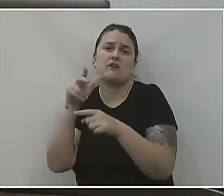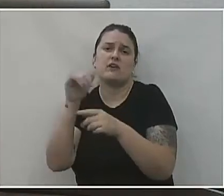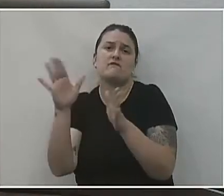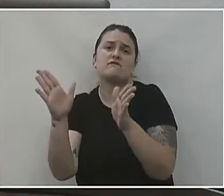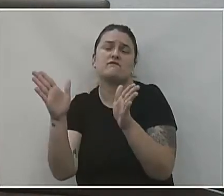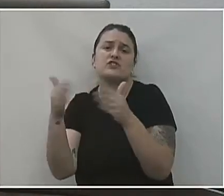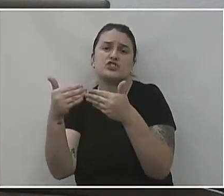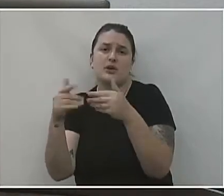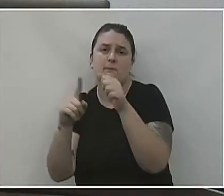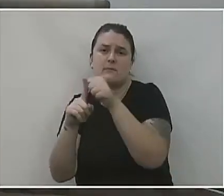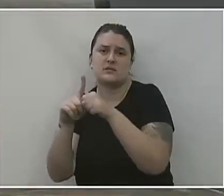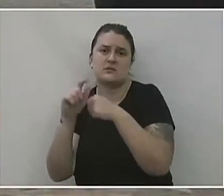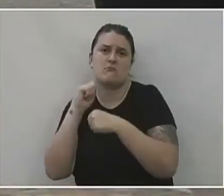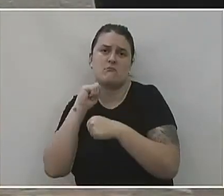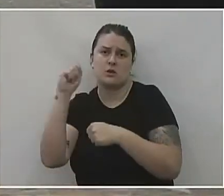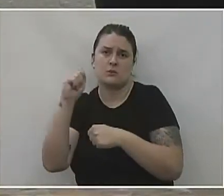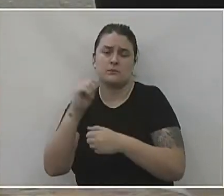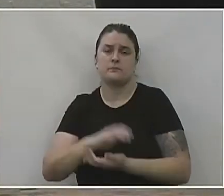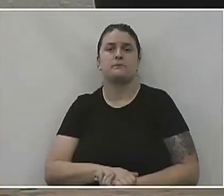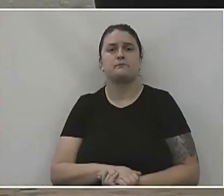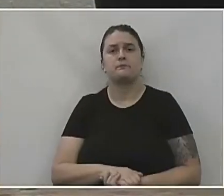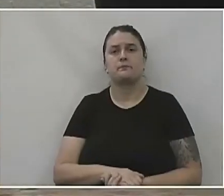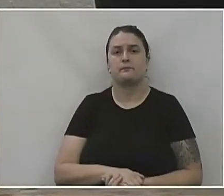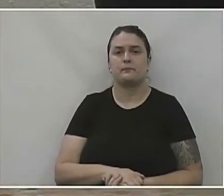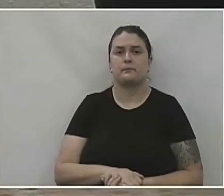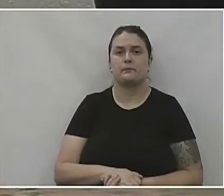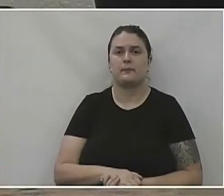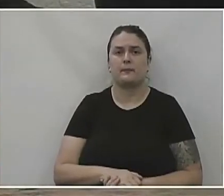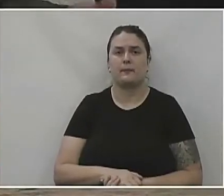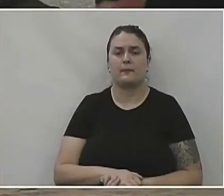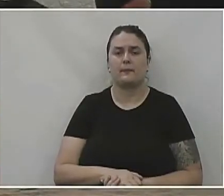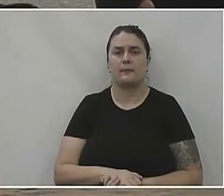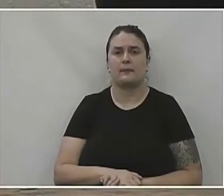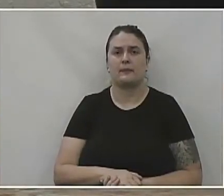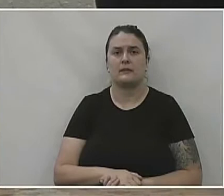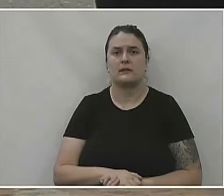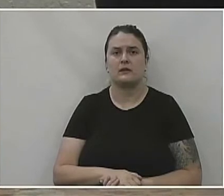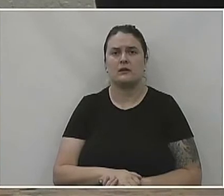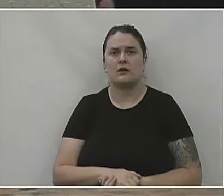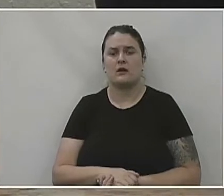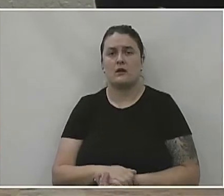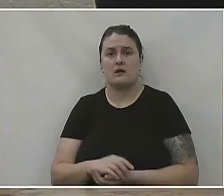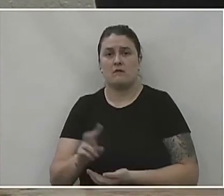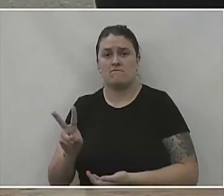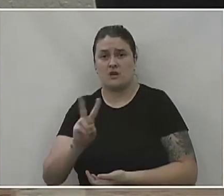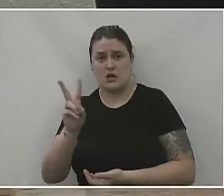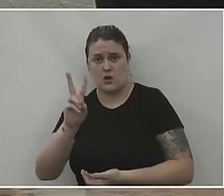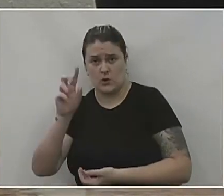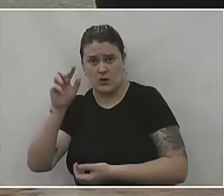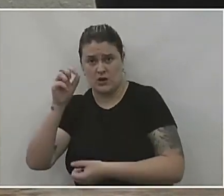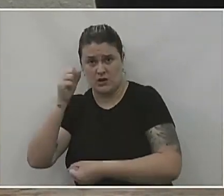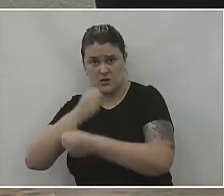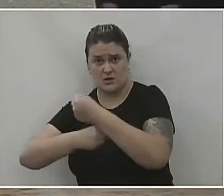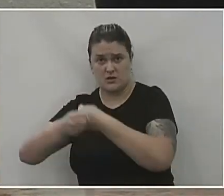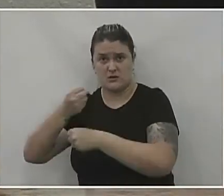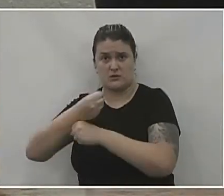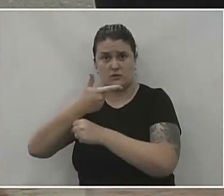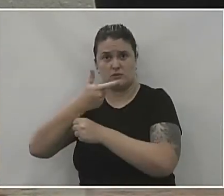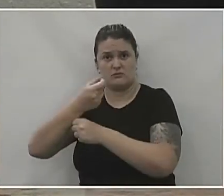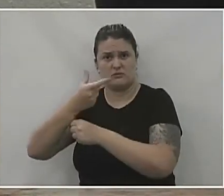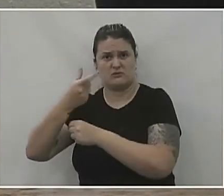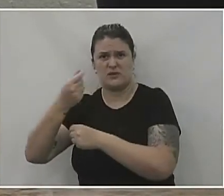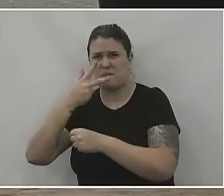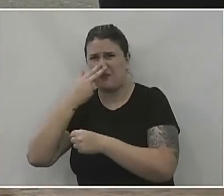quadrimestre agora final de abril. Certo, tudo bem, beleza. Agora, veja o seguinte, o monte recebido no ano de 2020 é que não me